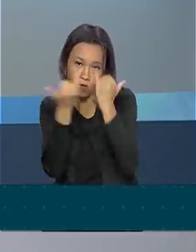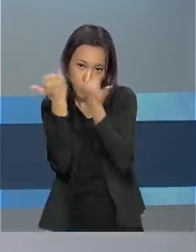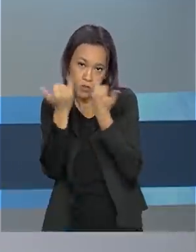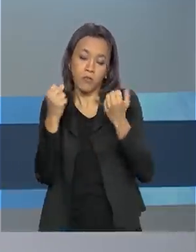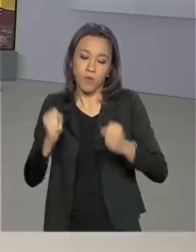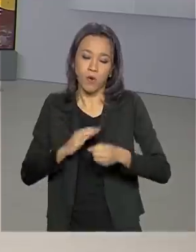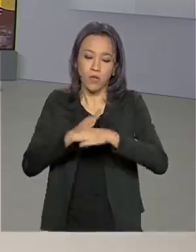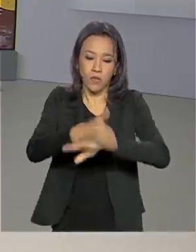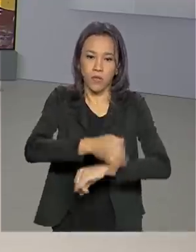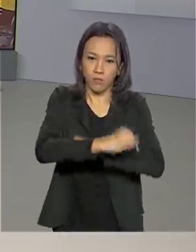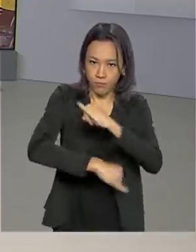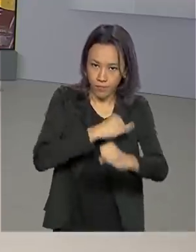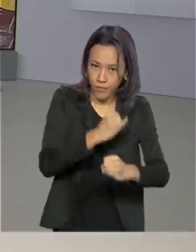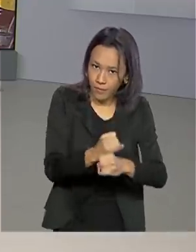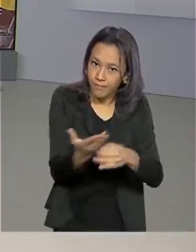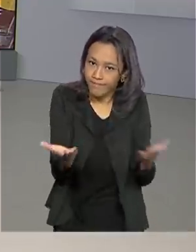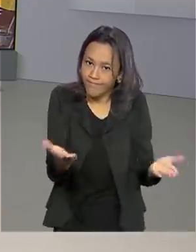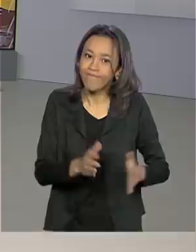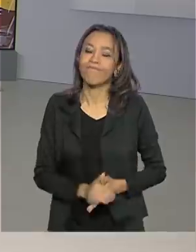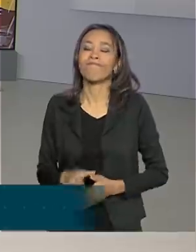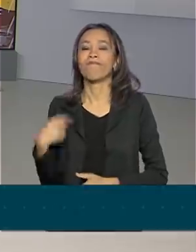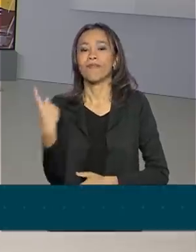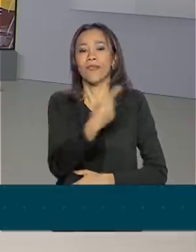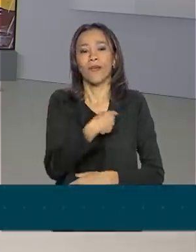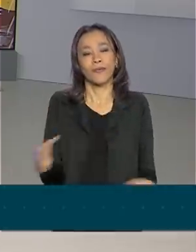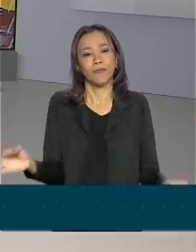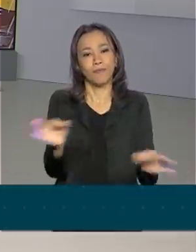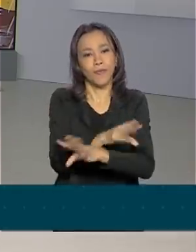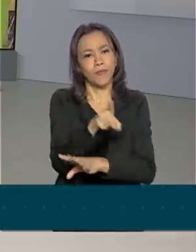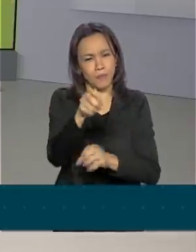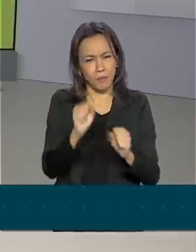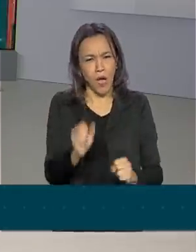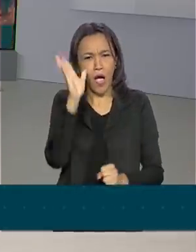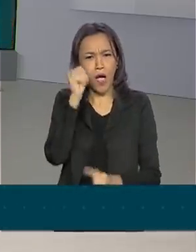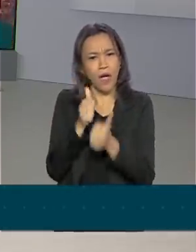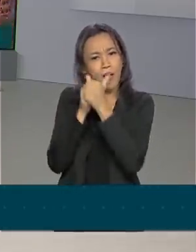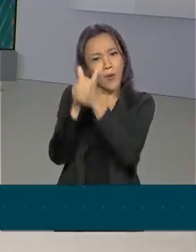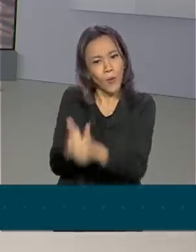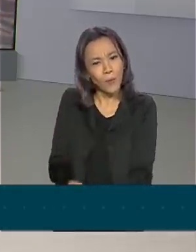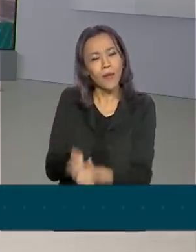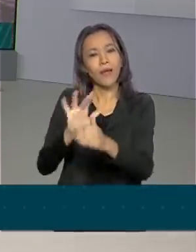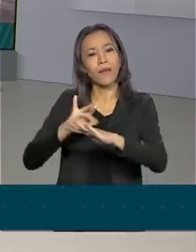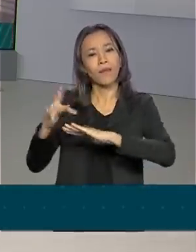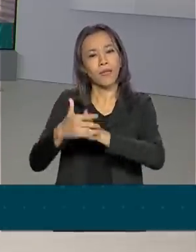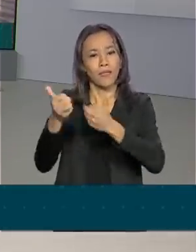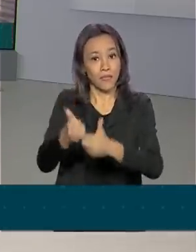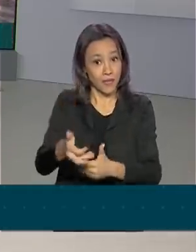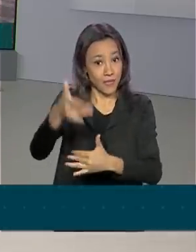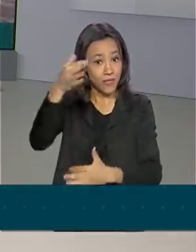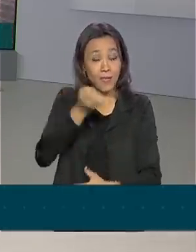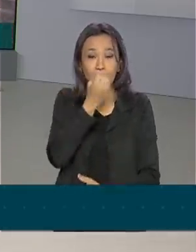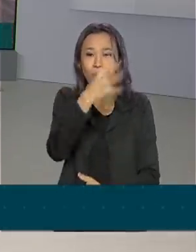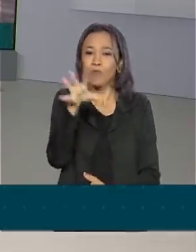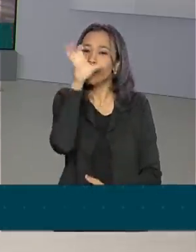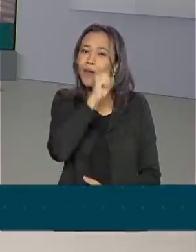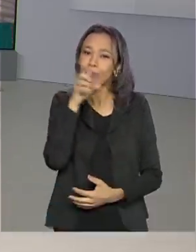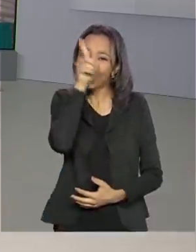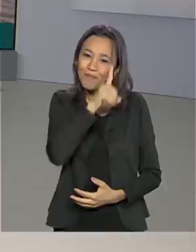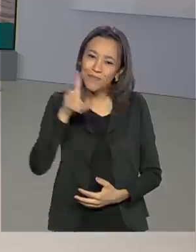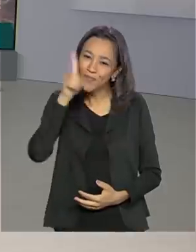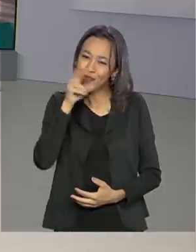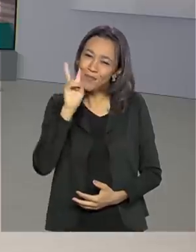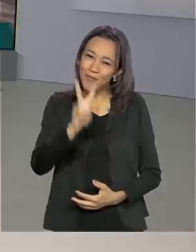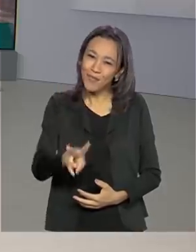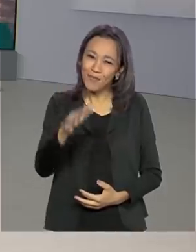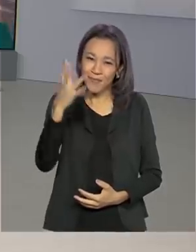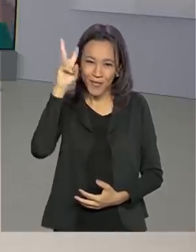INEP. O Brasil em Dia termina aqui, você pode nos acompanhar também pelas redes sociais. fim de semana para você, nos